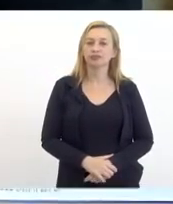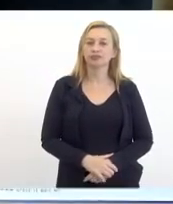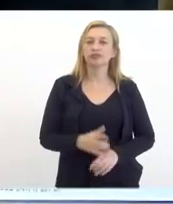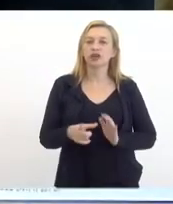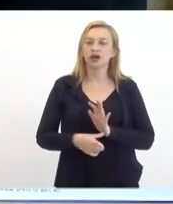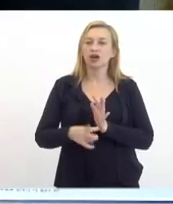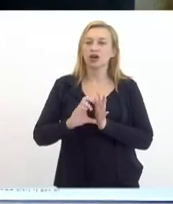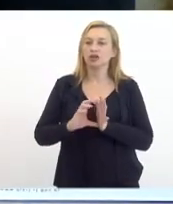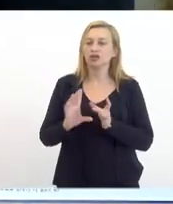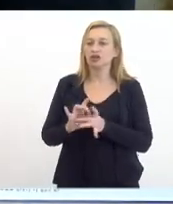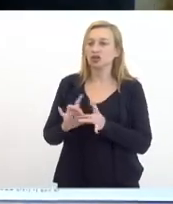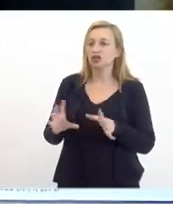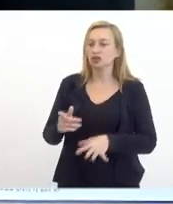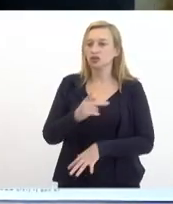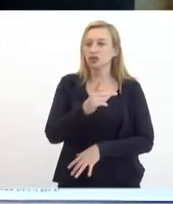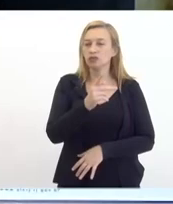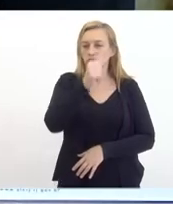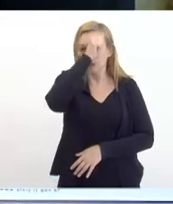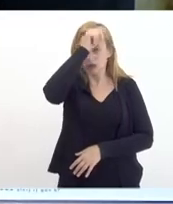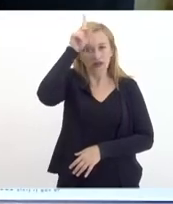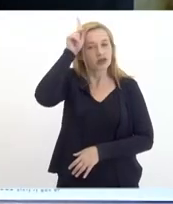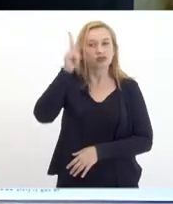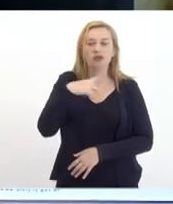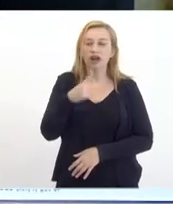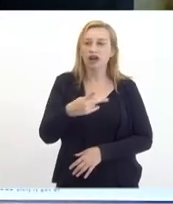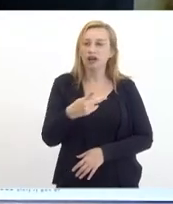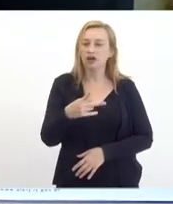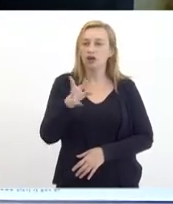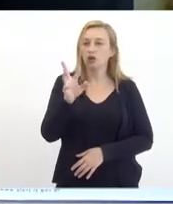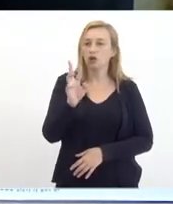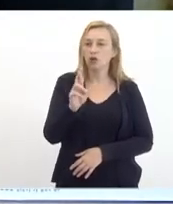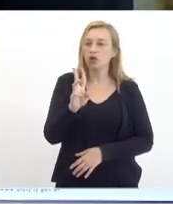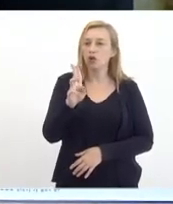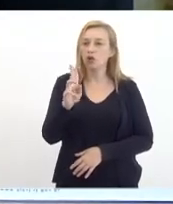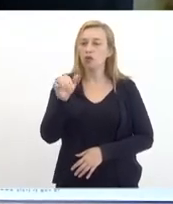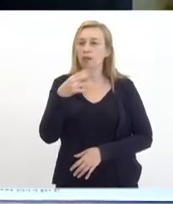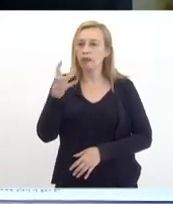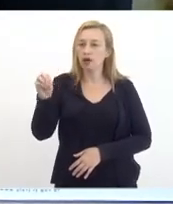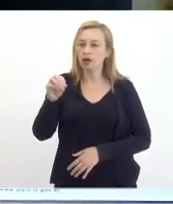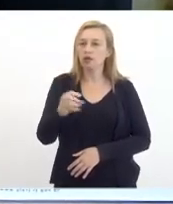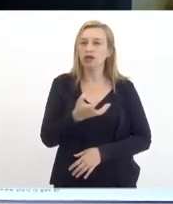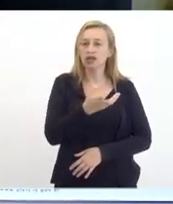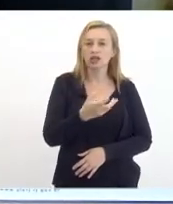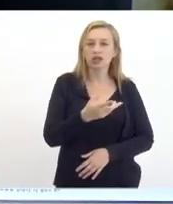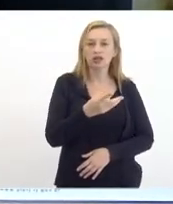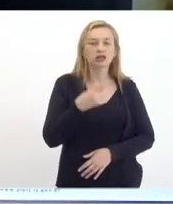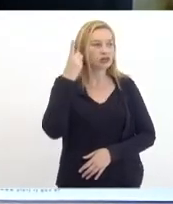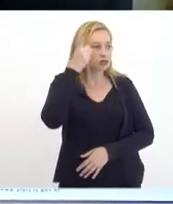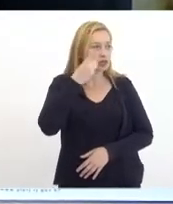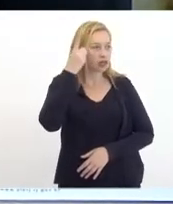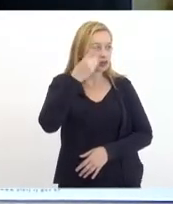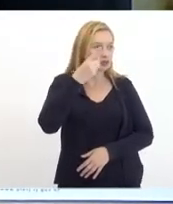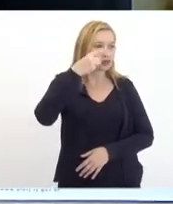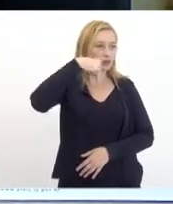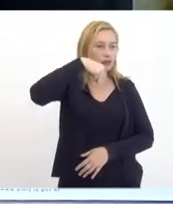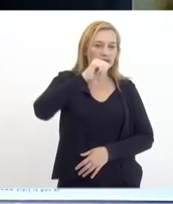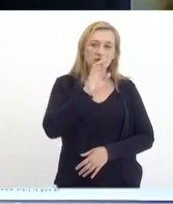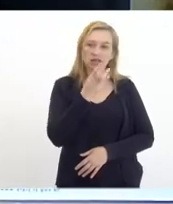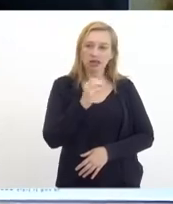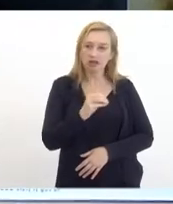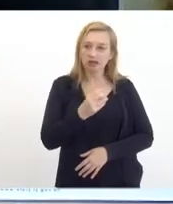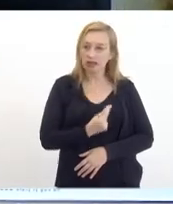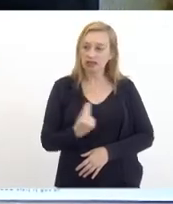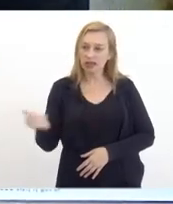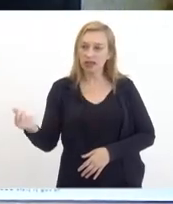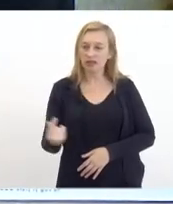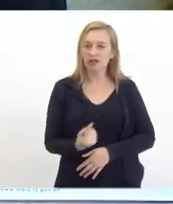passar a palavra para o prefeito para o nosso Rubão eu queria passar a palavra para deputado Marcelo que vai ter que se retirar ele vai fazer uma saudação de um